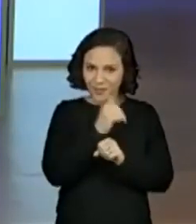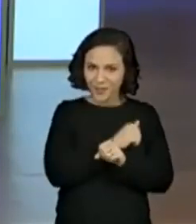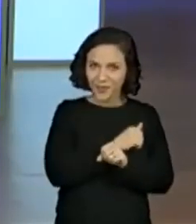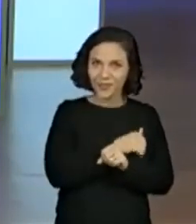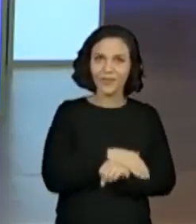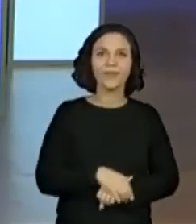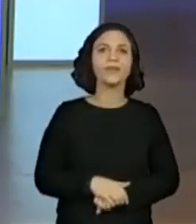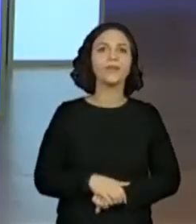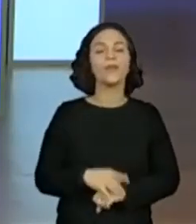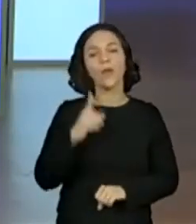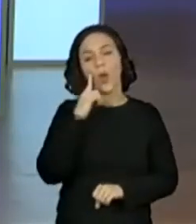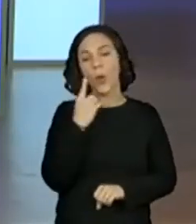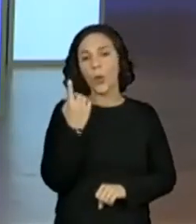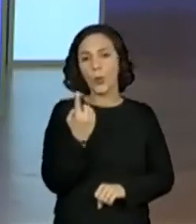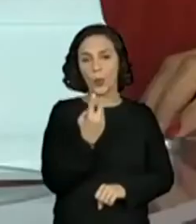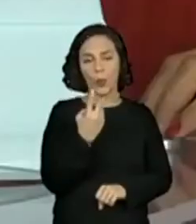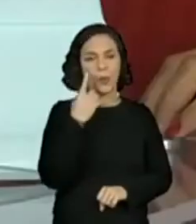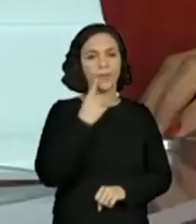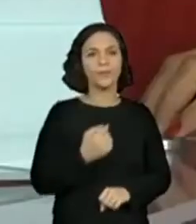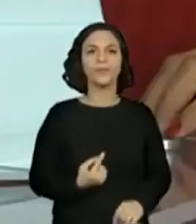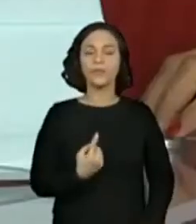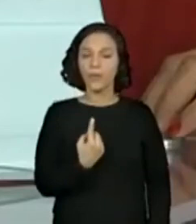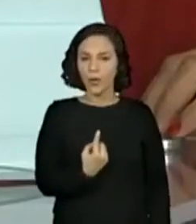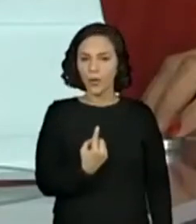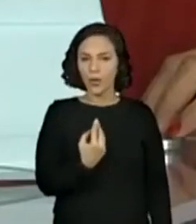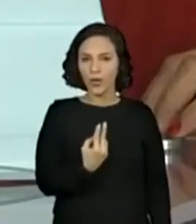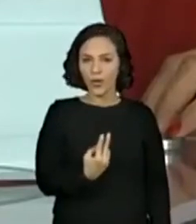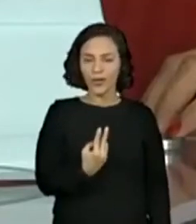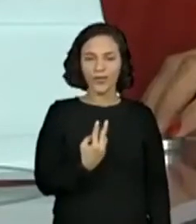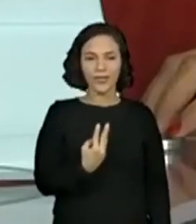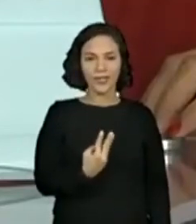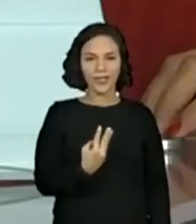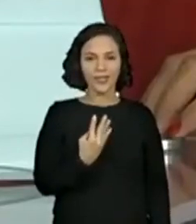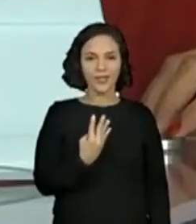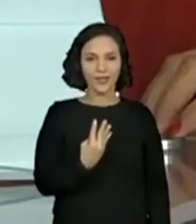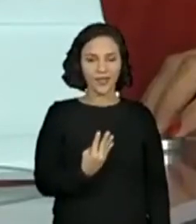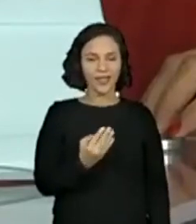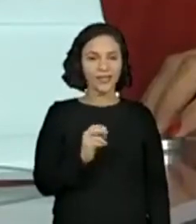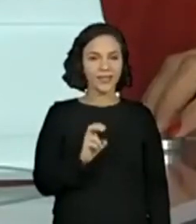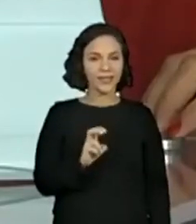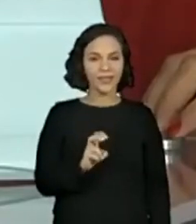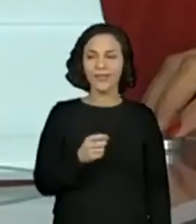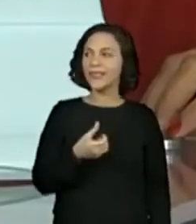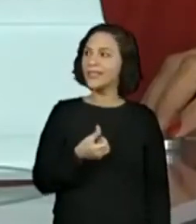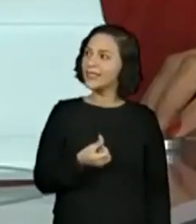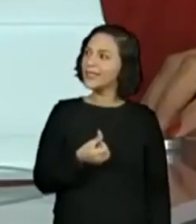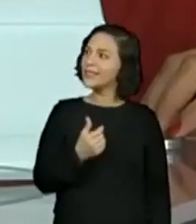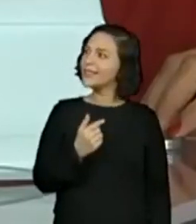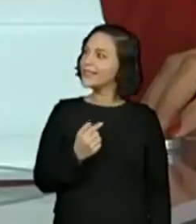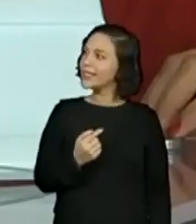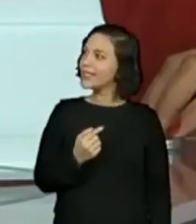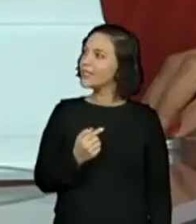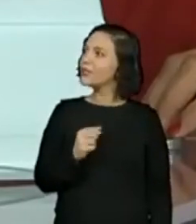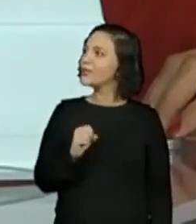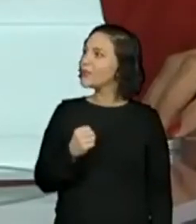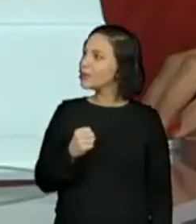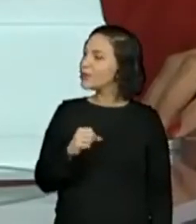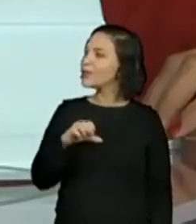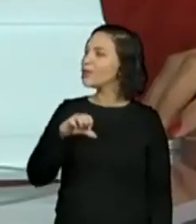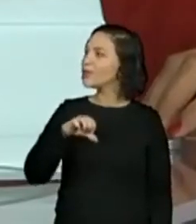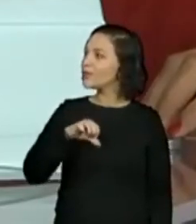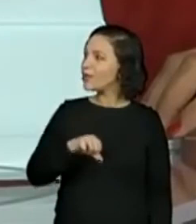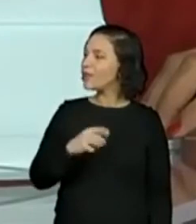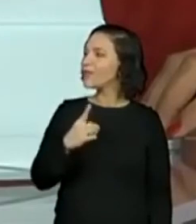contar de um em um. Então, um, dois, três, quatro, cinco, seis, sete,